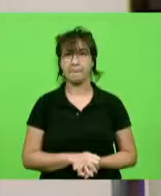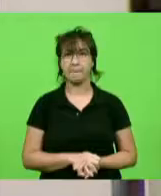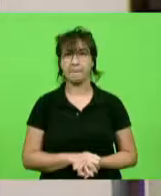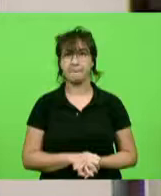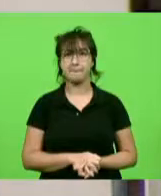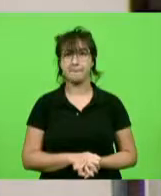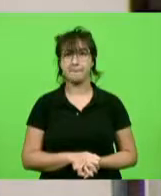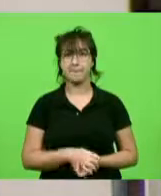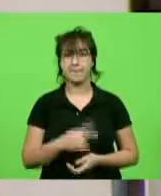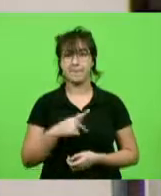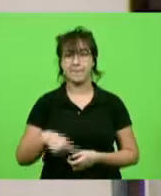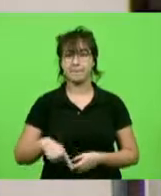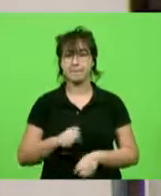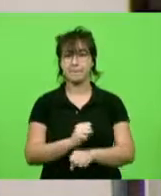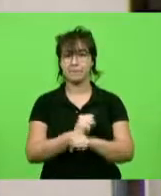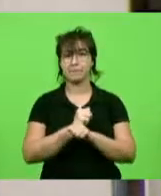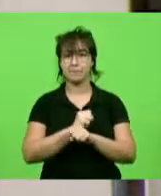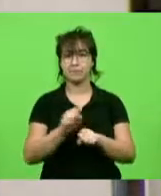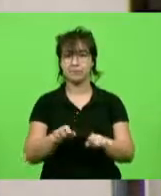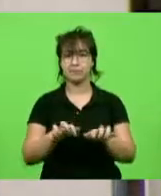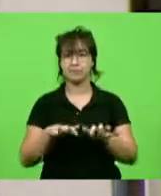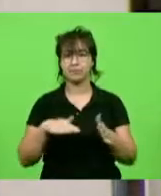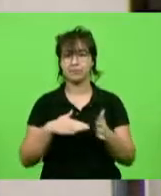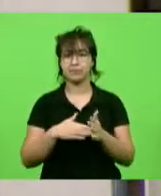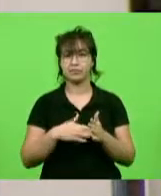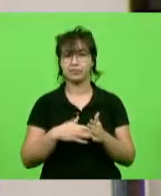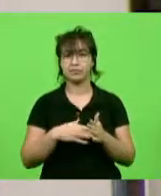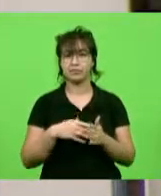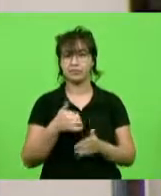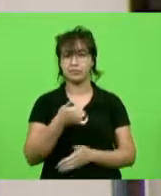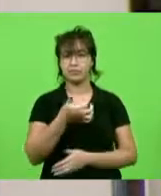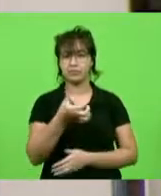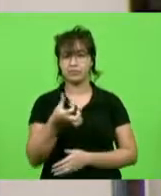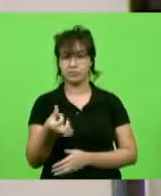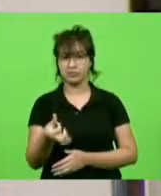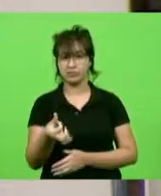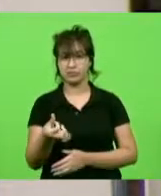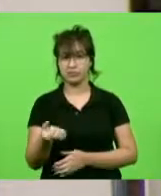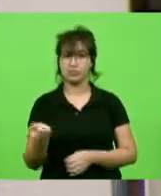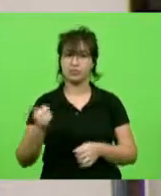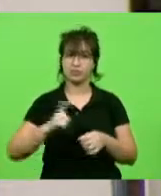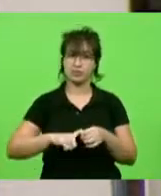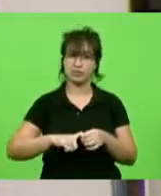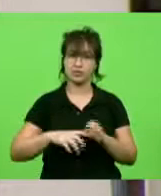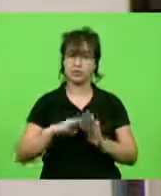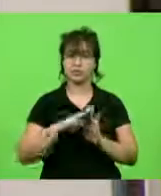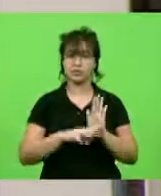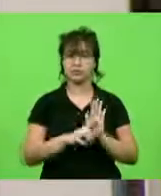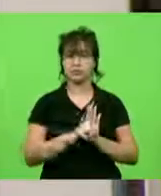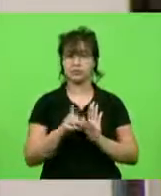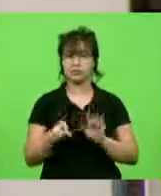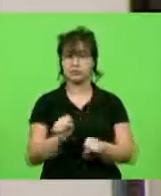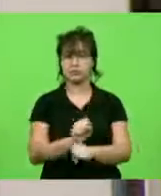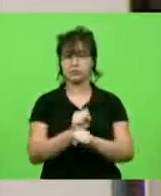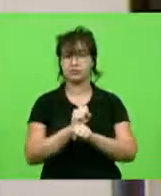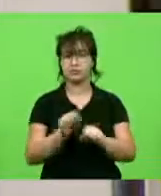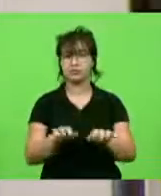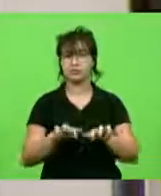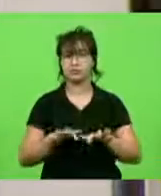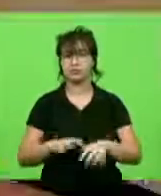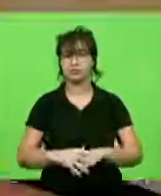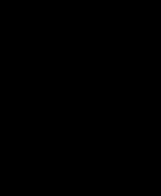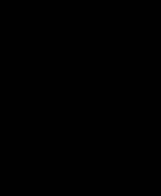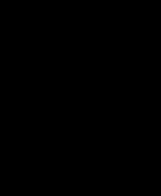Esta presidência suspende a presente sessão até às 16 horas para que possamos retornar com a ordem do dia. Está suspensa a presente sessão.